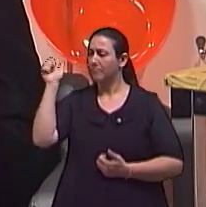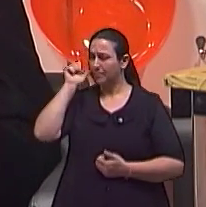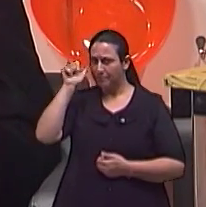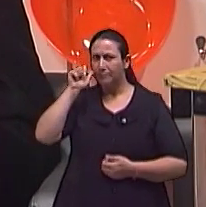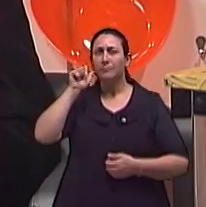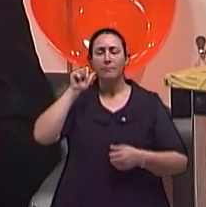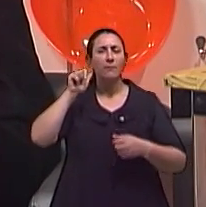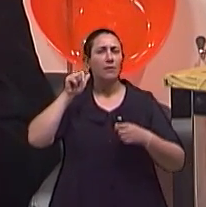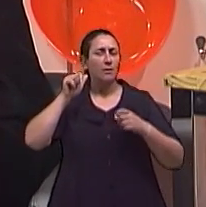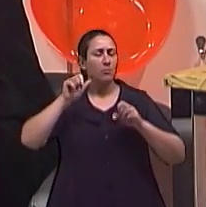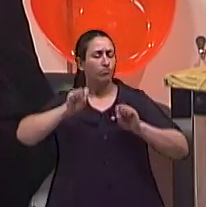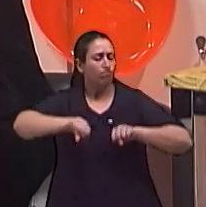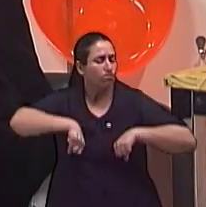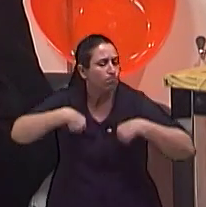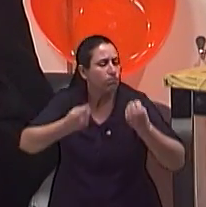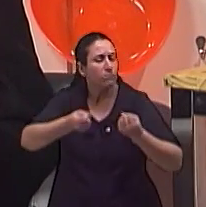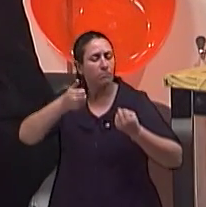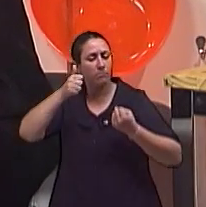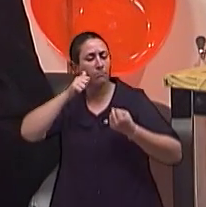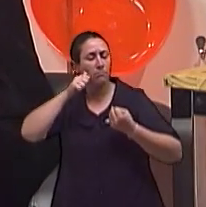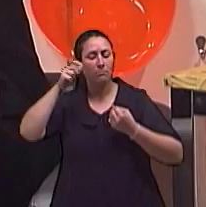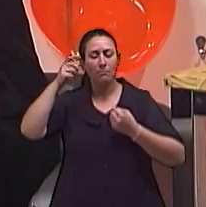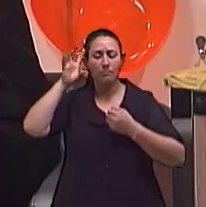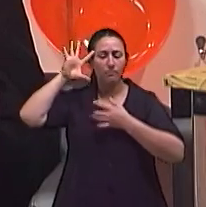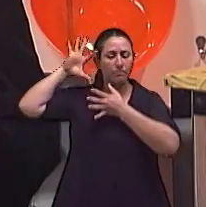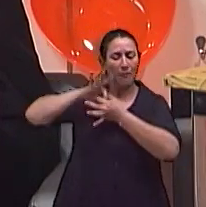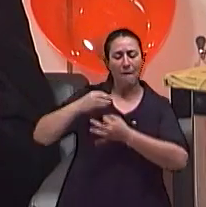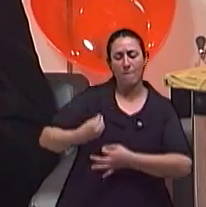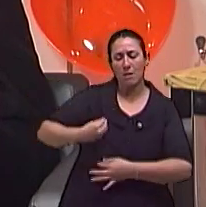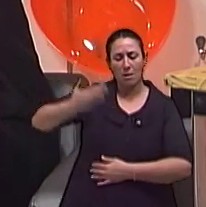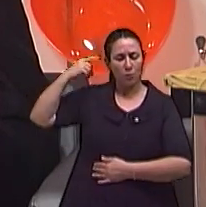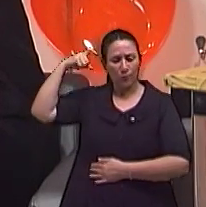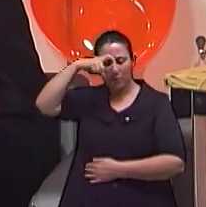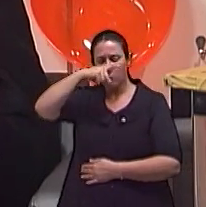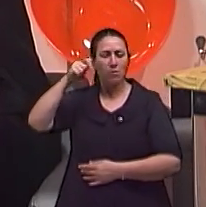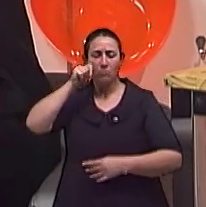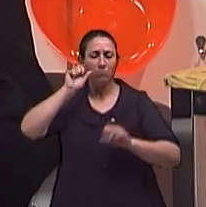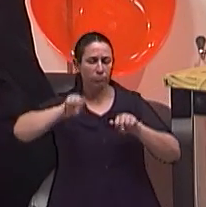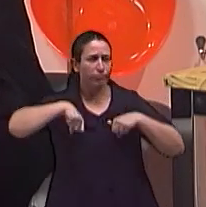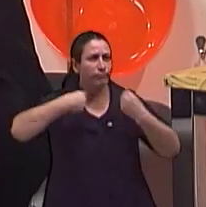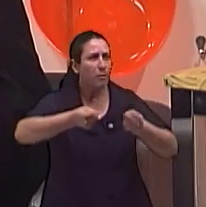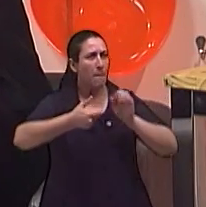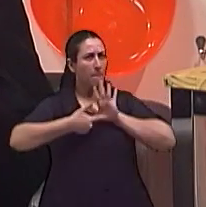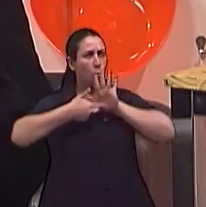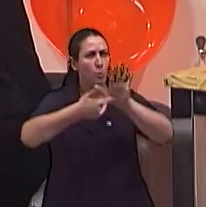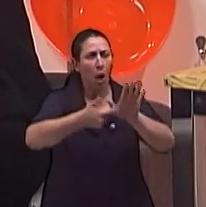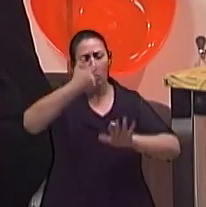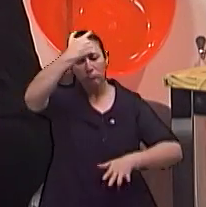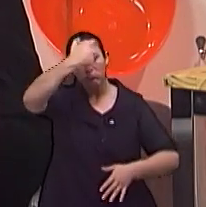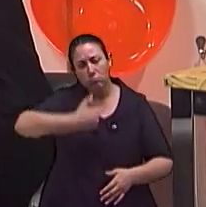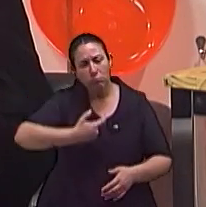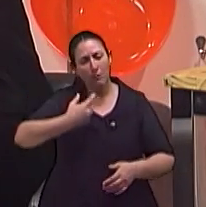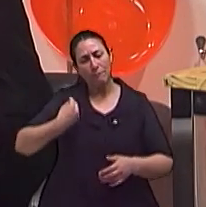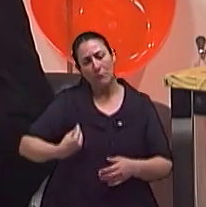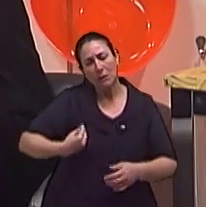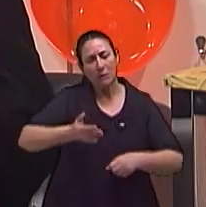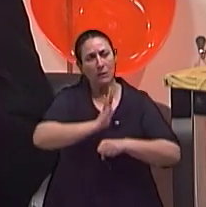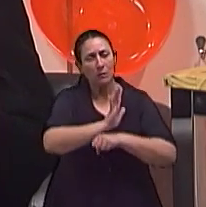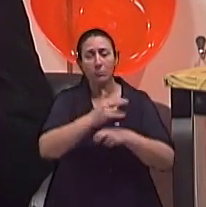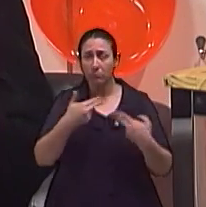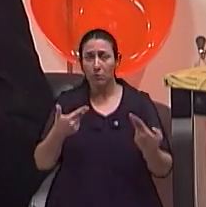cinematograficamente com esse grande papel que foi icônico na vida dela depois, tem muitas pessoas que vão para uma atividade